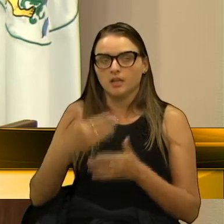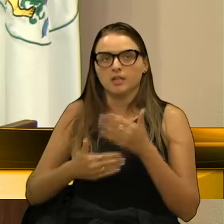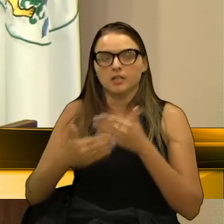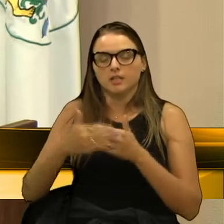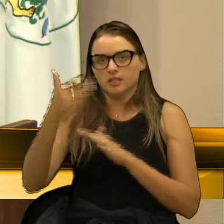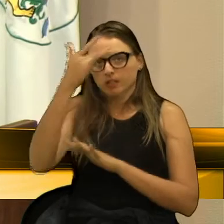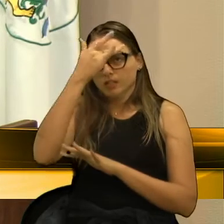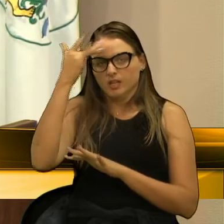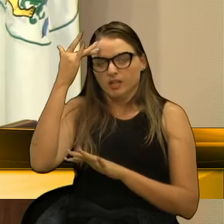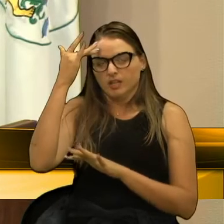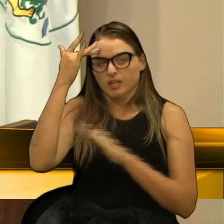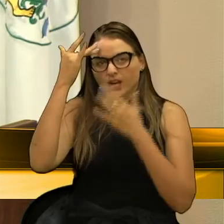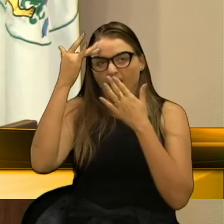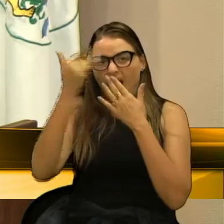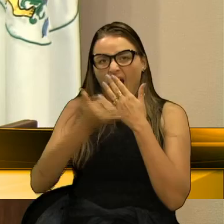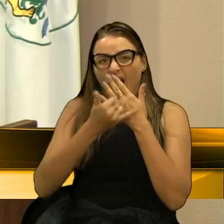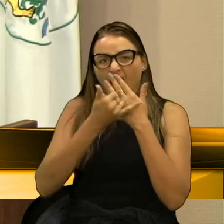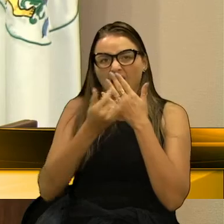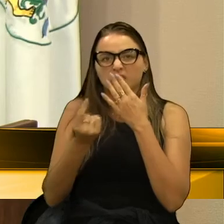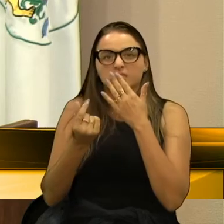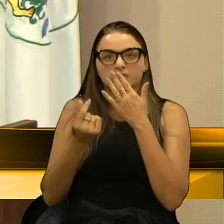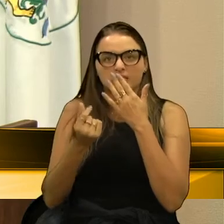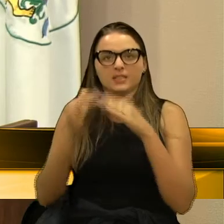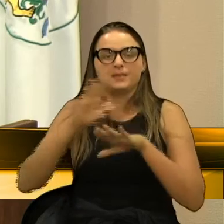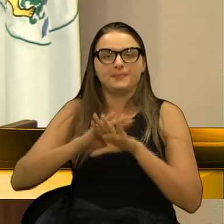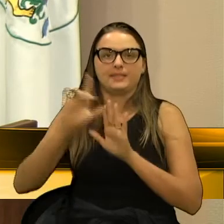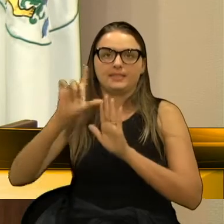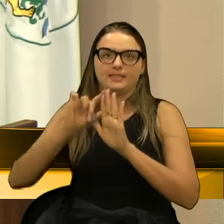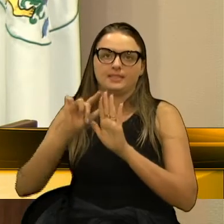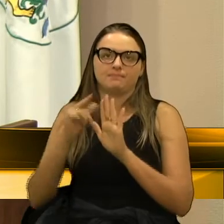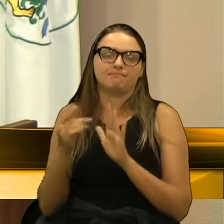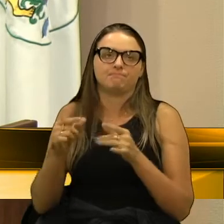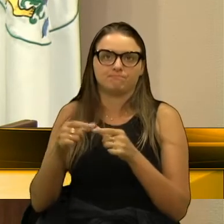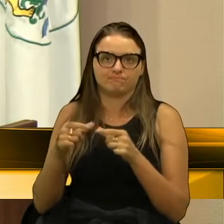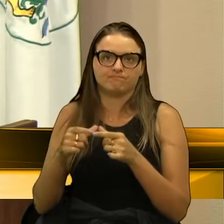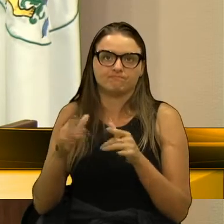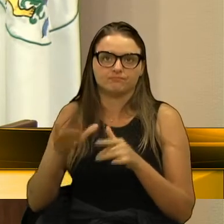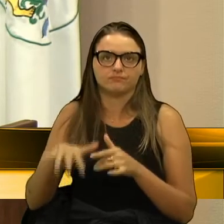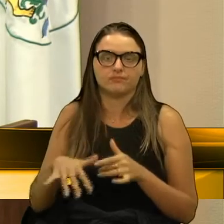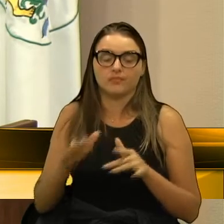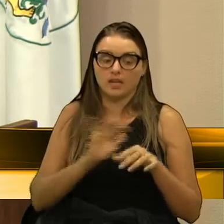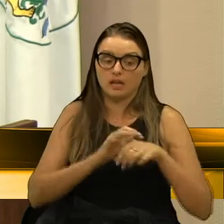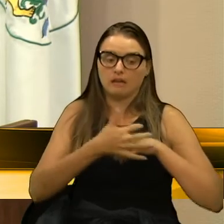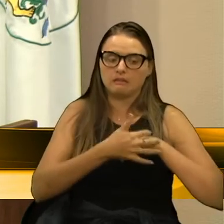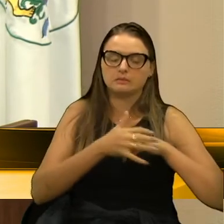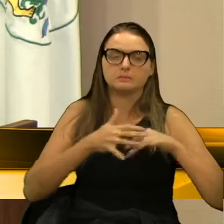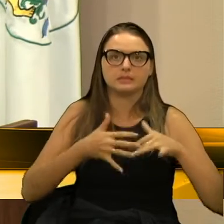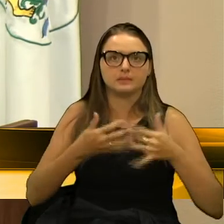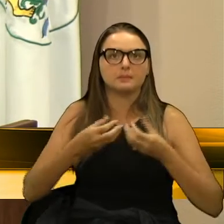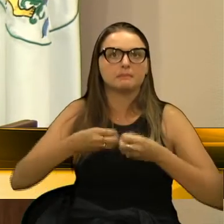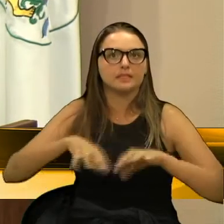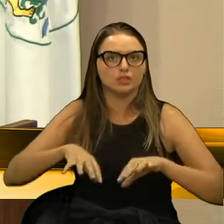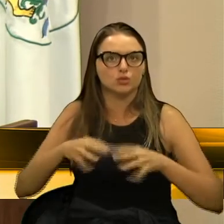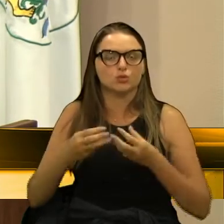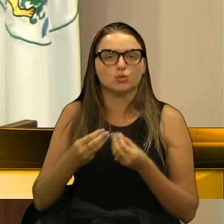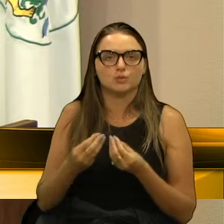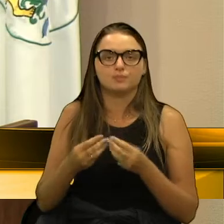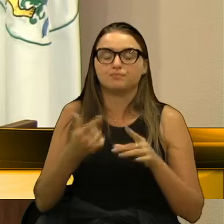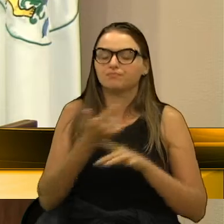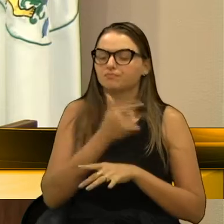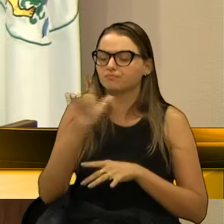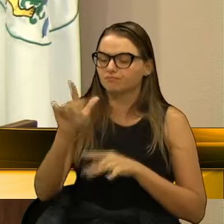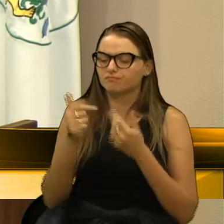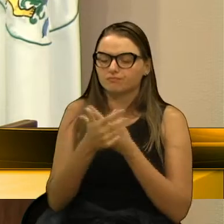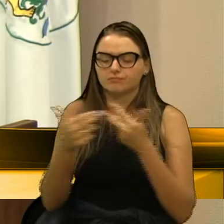que trabalham uma passagem de um valor menor. A pandemia complicou muito isso. Outra medida que foi